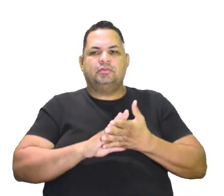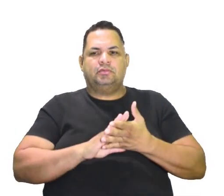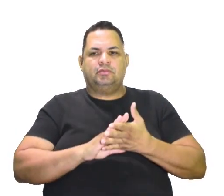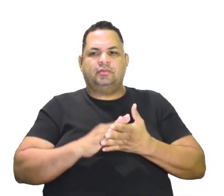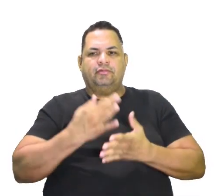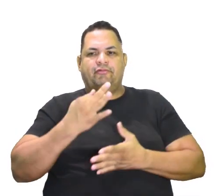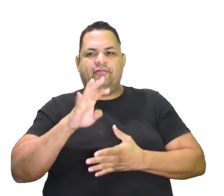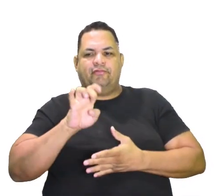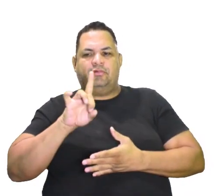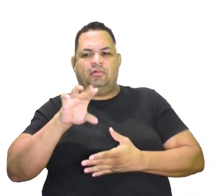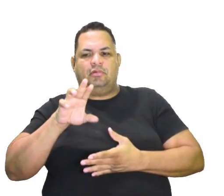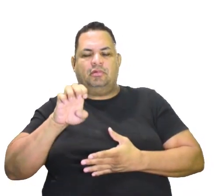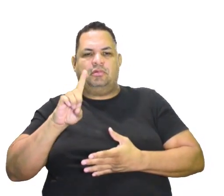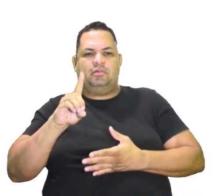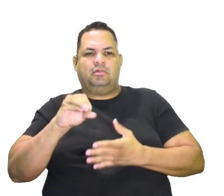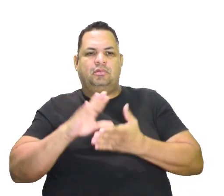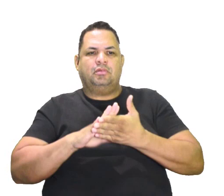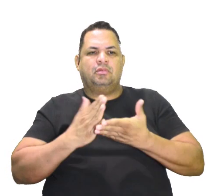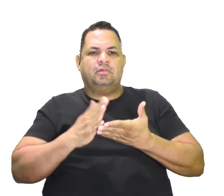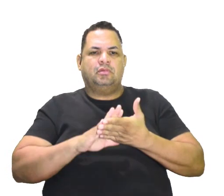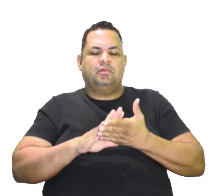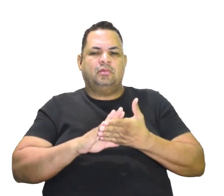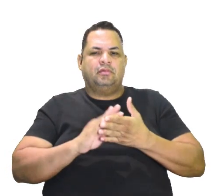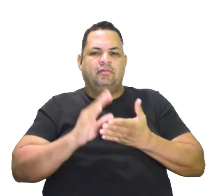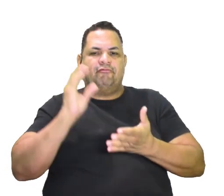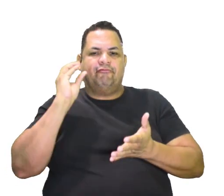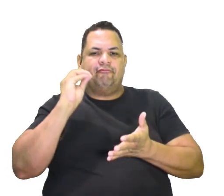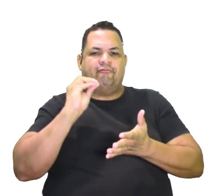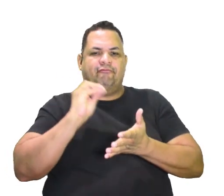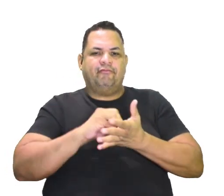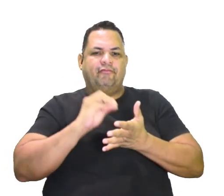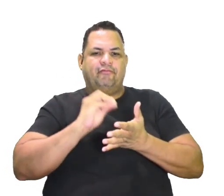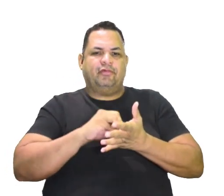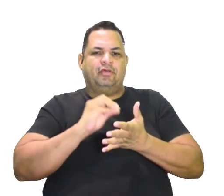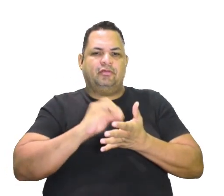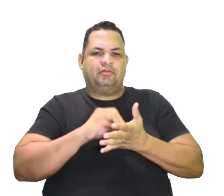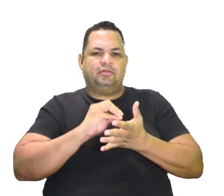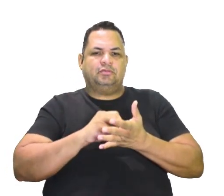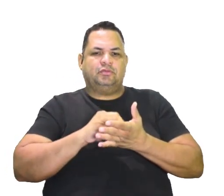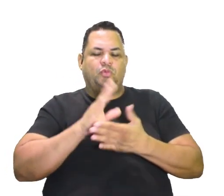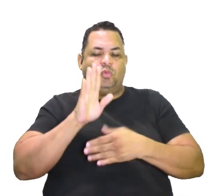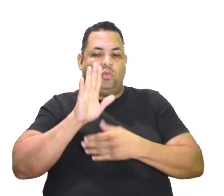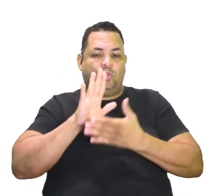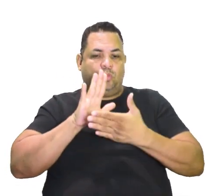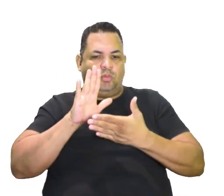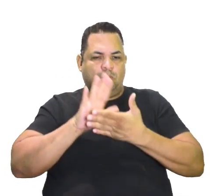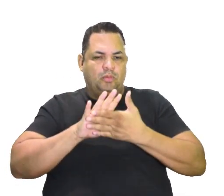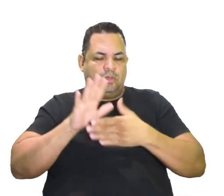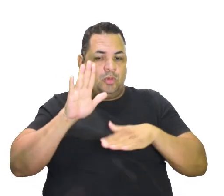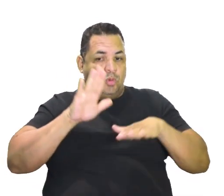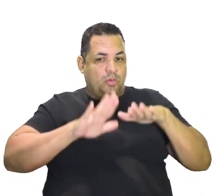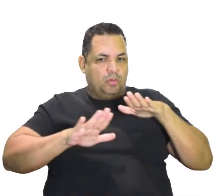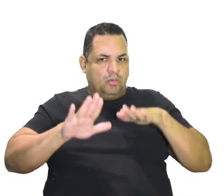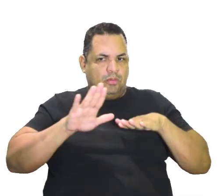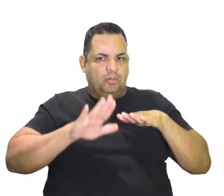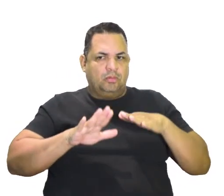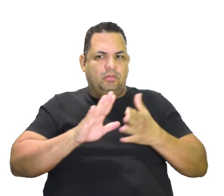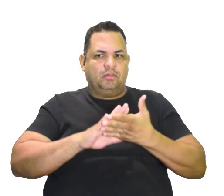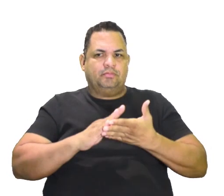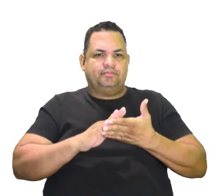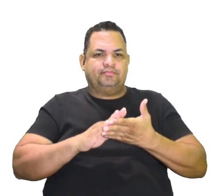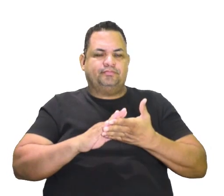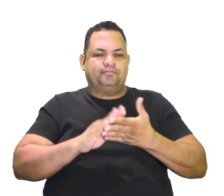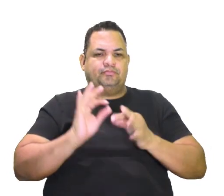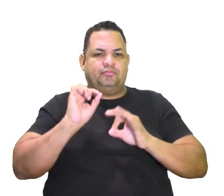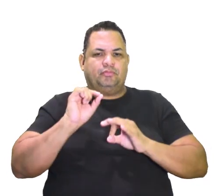a falta de rigor, falta de cuidado com as obras, né? Então,